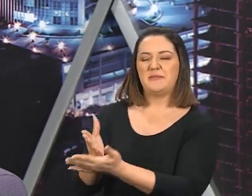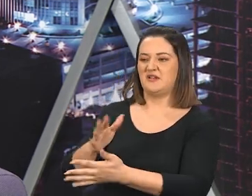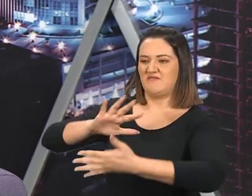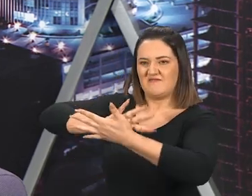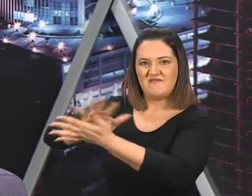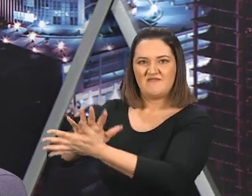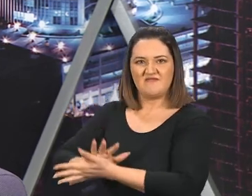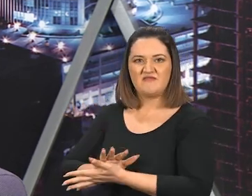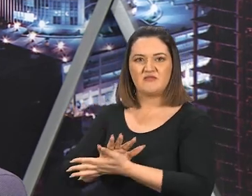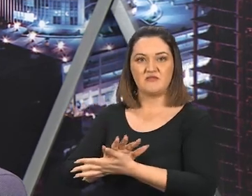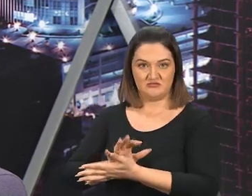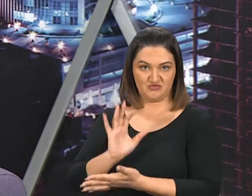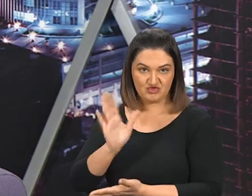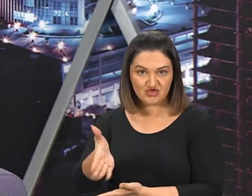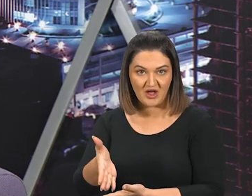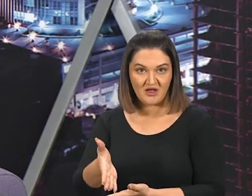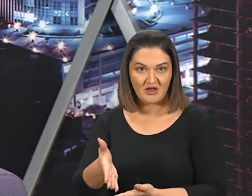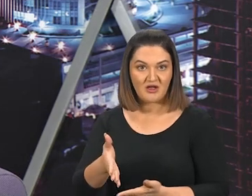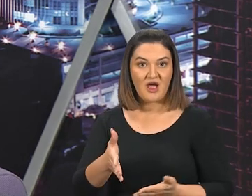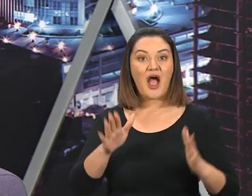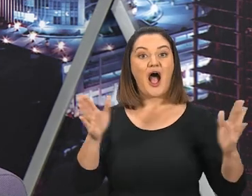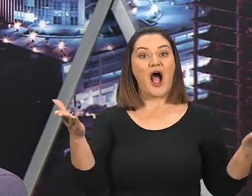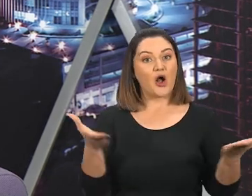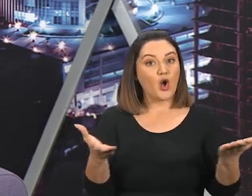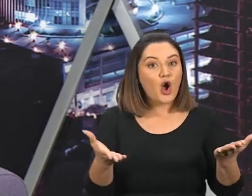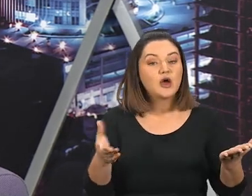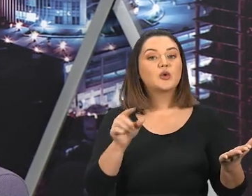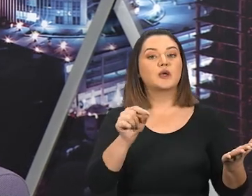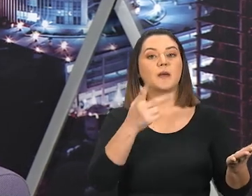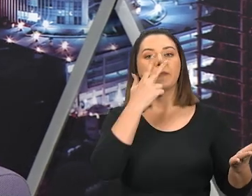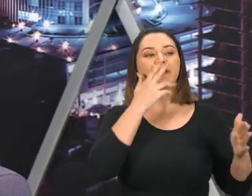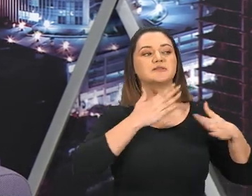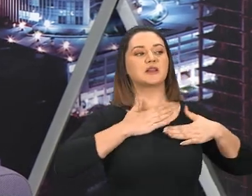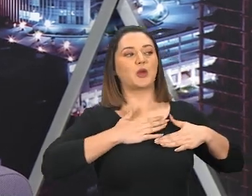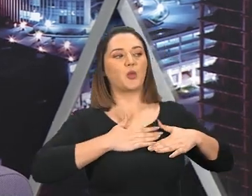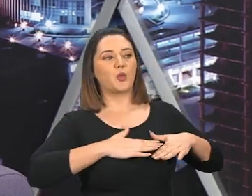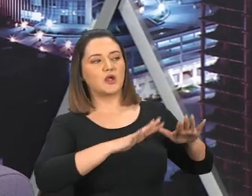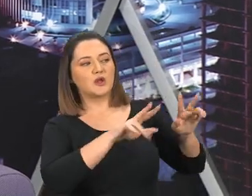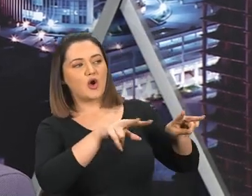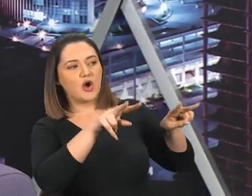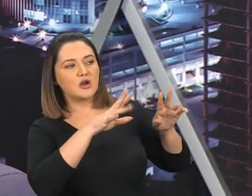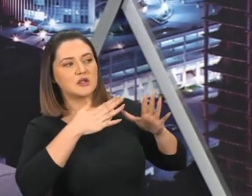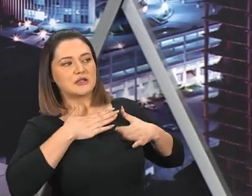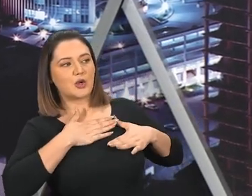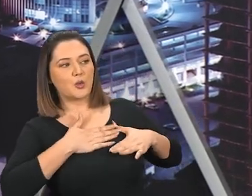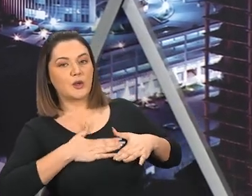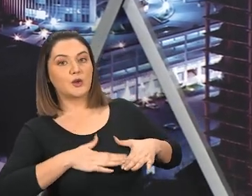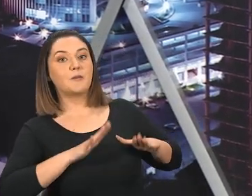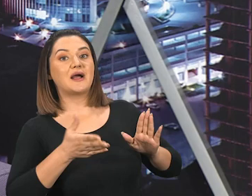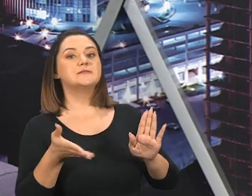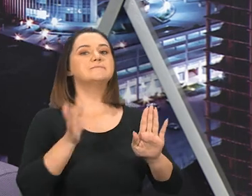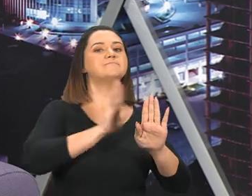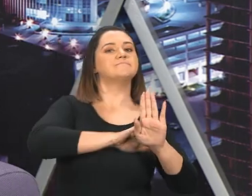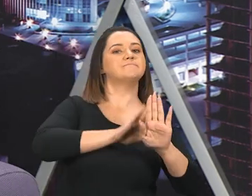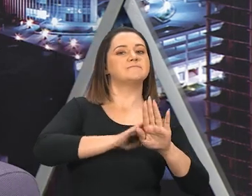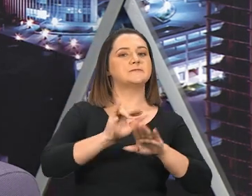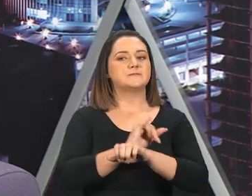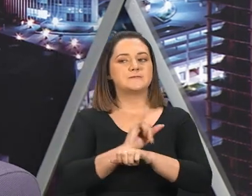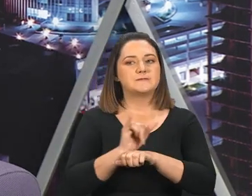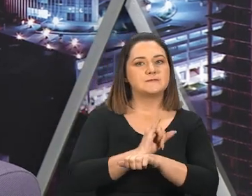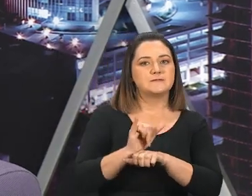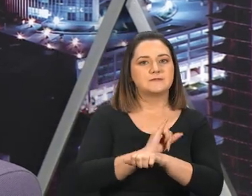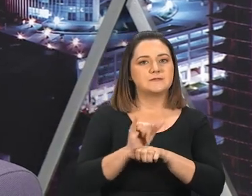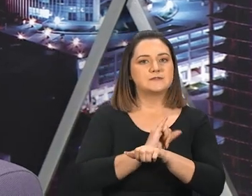verdade, Jogou a verdade por terra, Como diz Daniel 8, 12, Hoje, Está mais tranquilo, Mas estão trabalhando, Nos